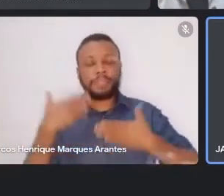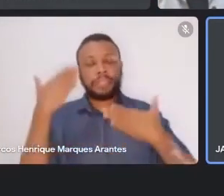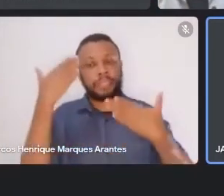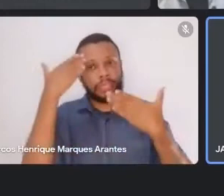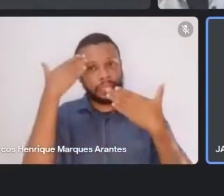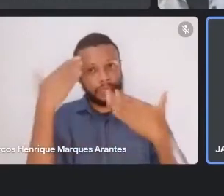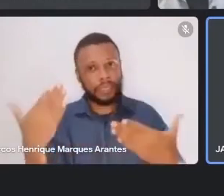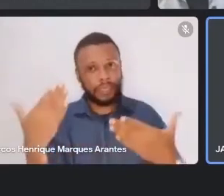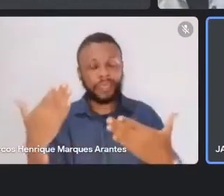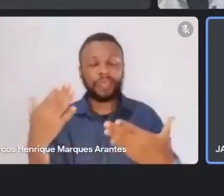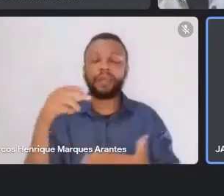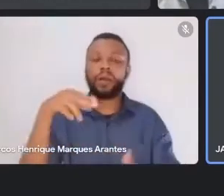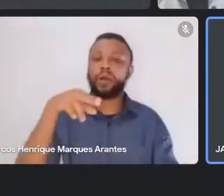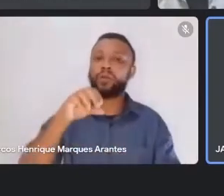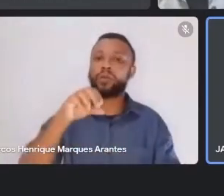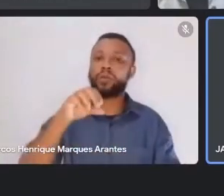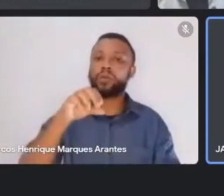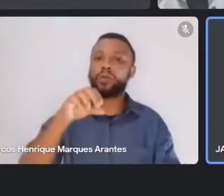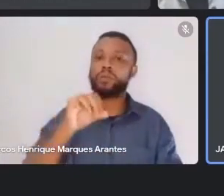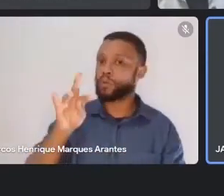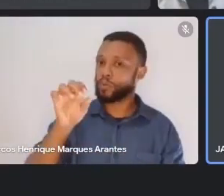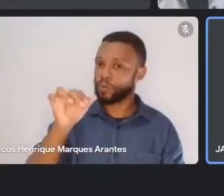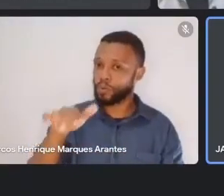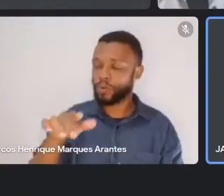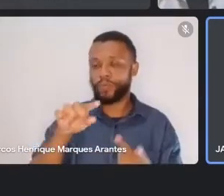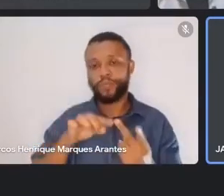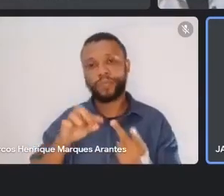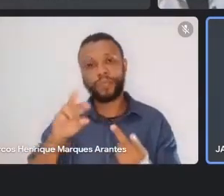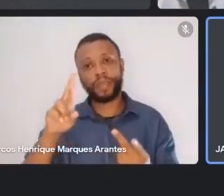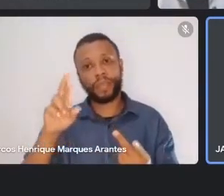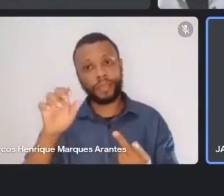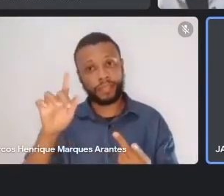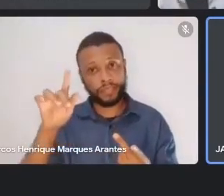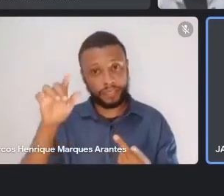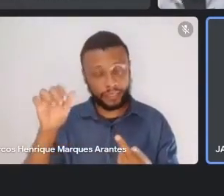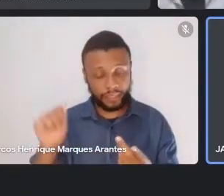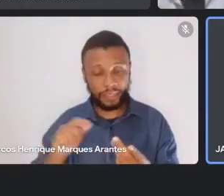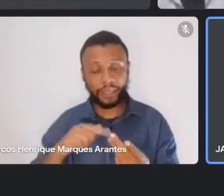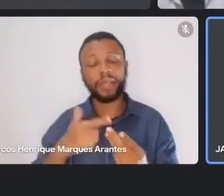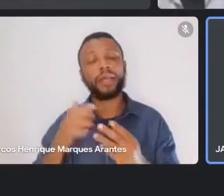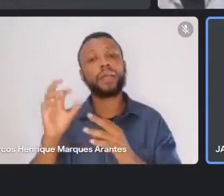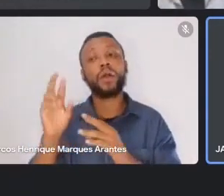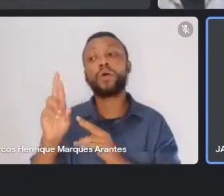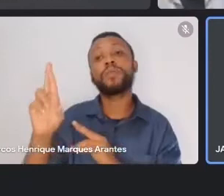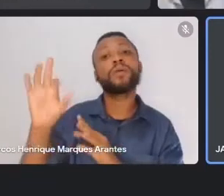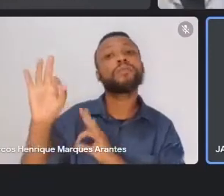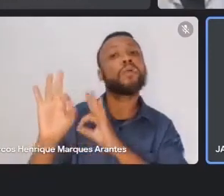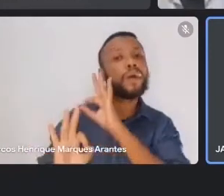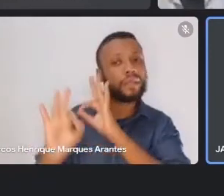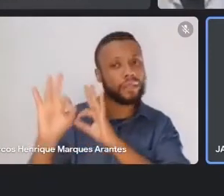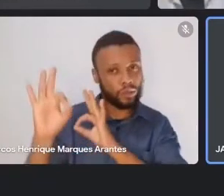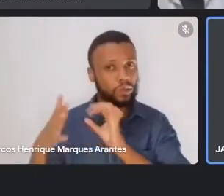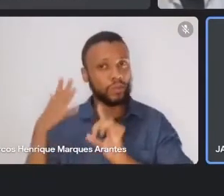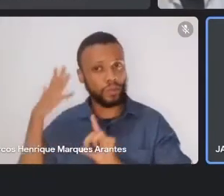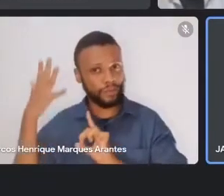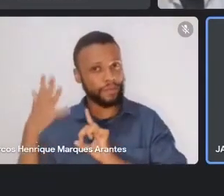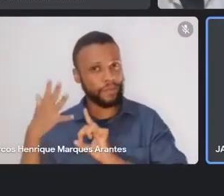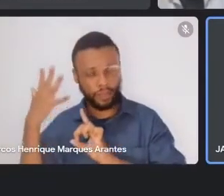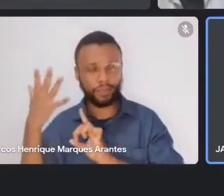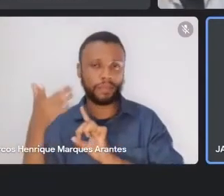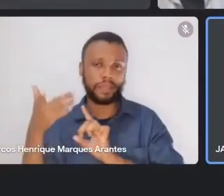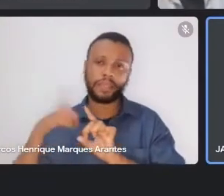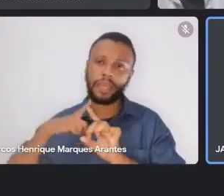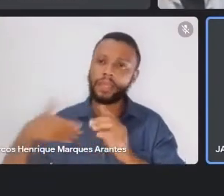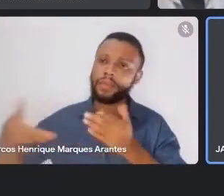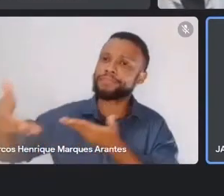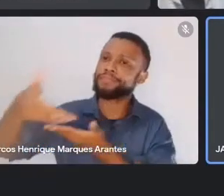e aos organizadores do evento, por essa participação. Acho que sempre é importante